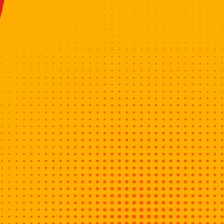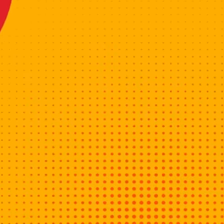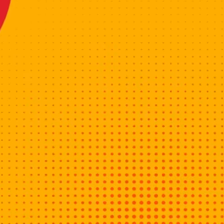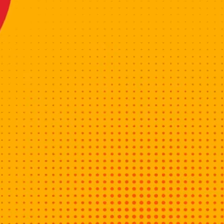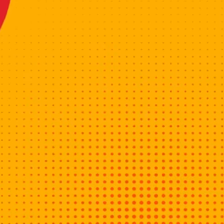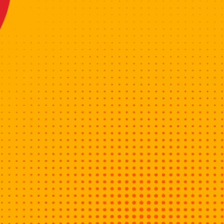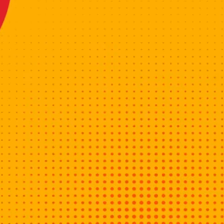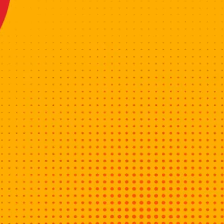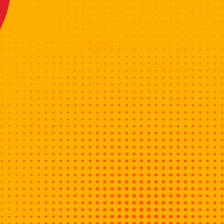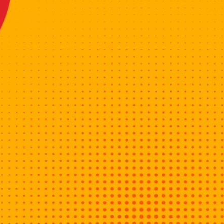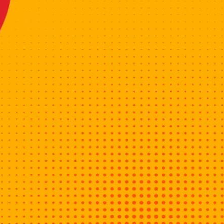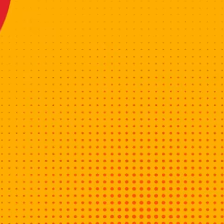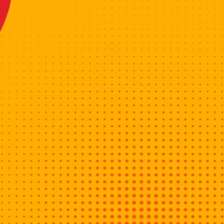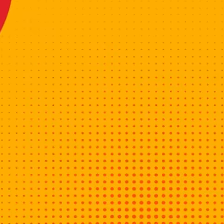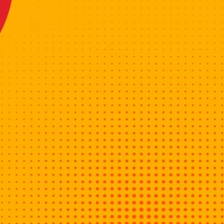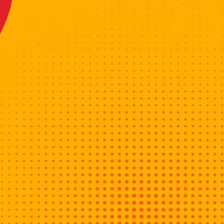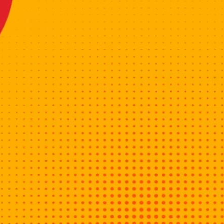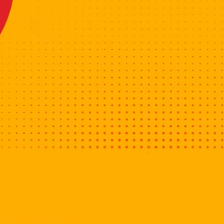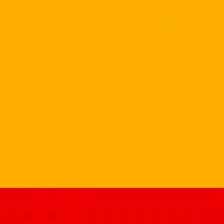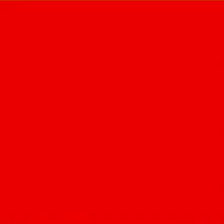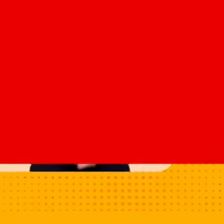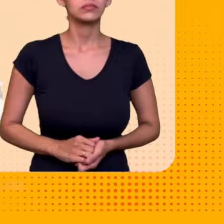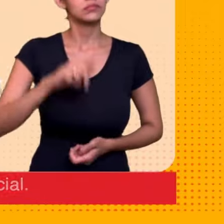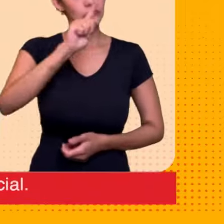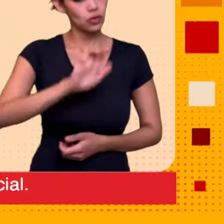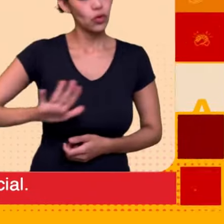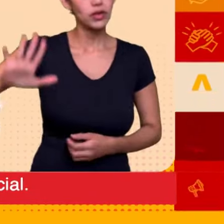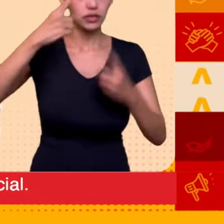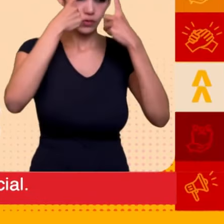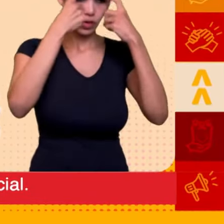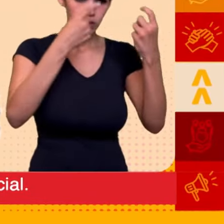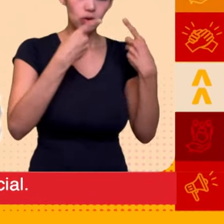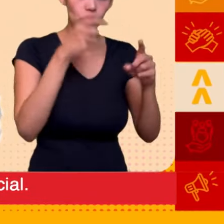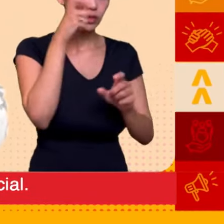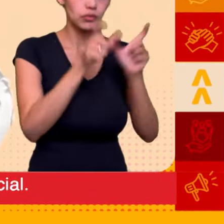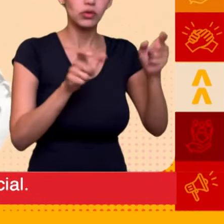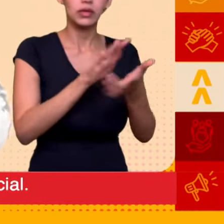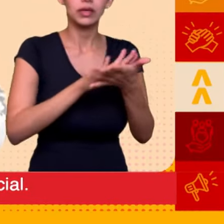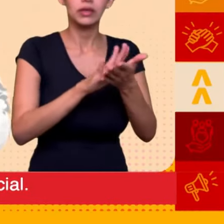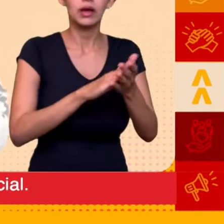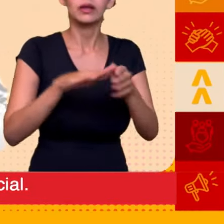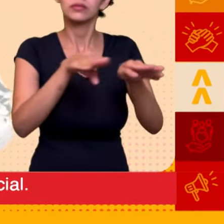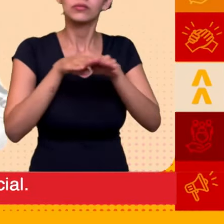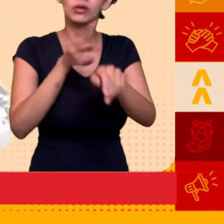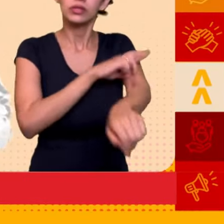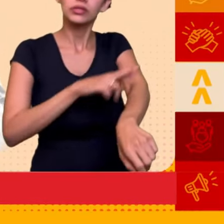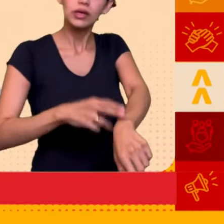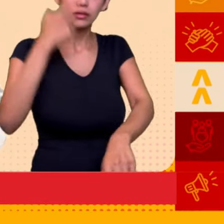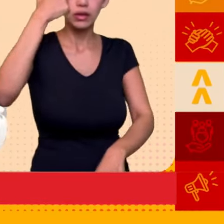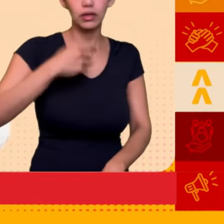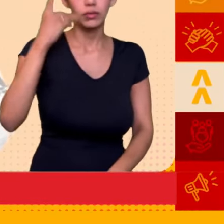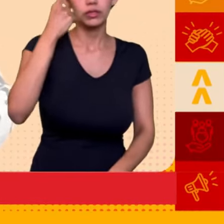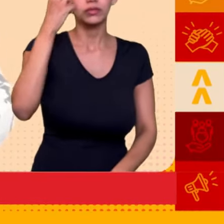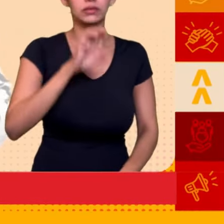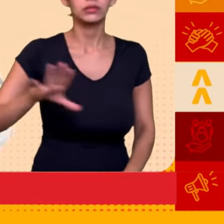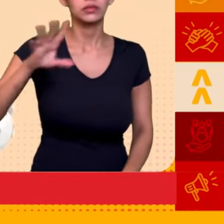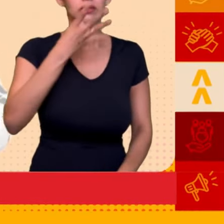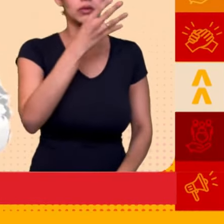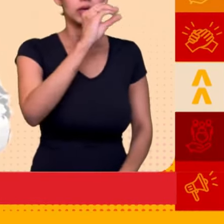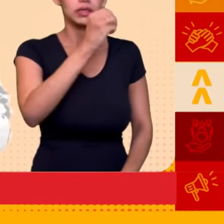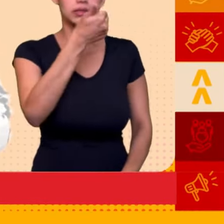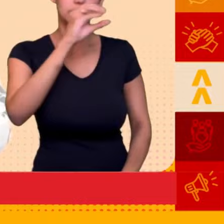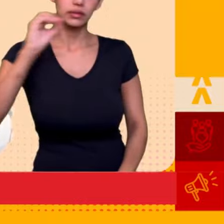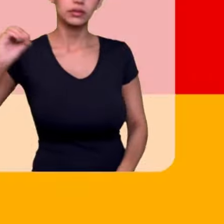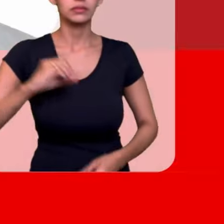a deputado estadual pelo PSB. Goiás sem violência contra as mulheres e com igualdade racial. Lucilene Calunga, deputado